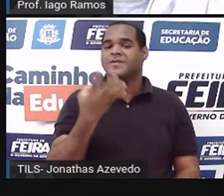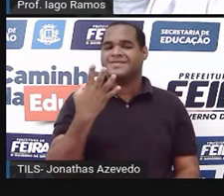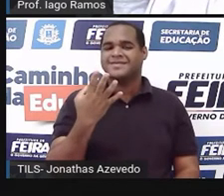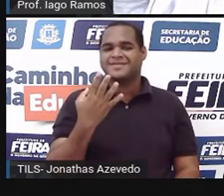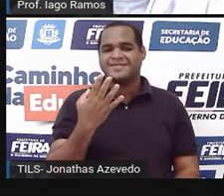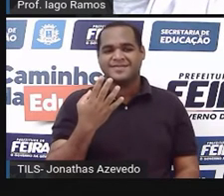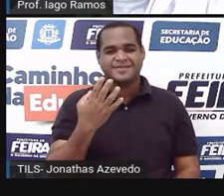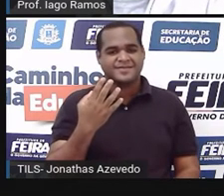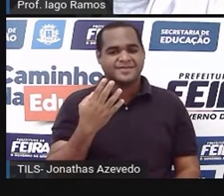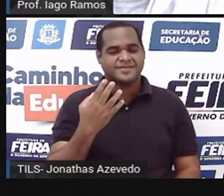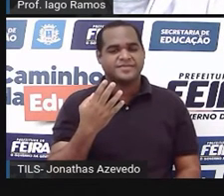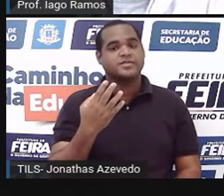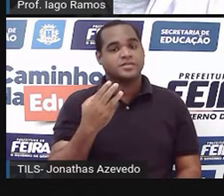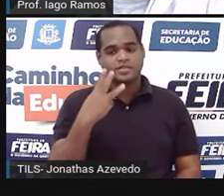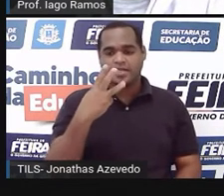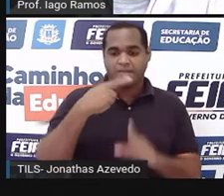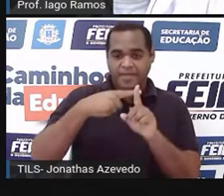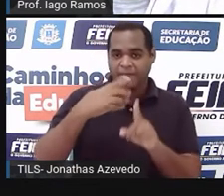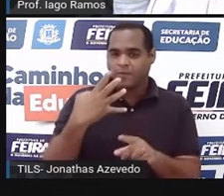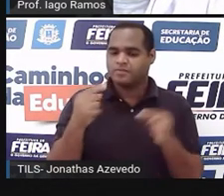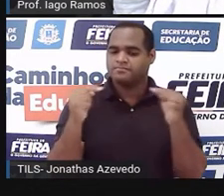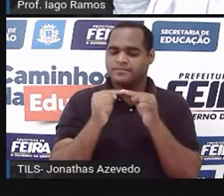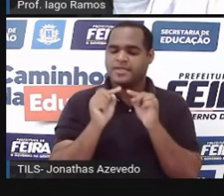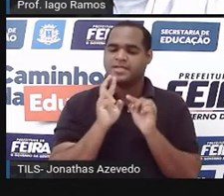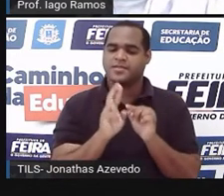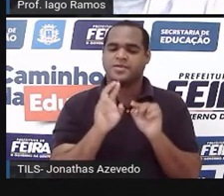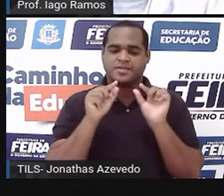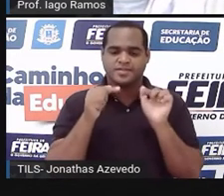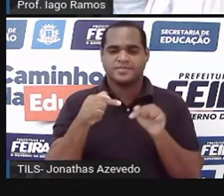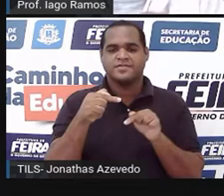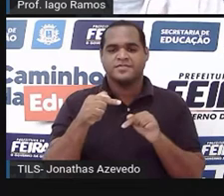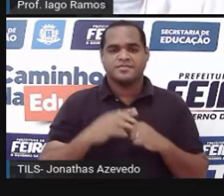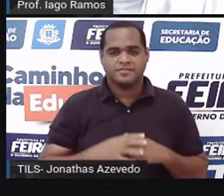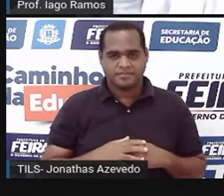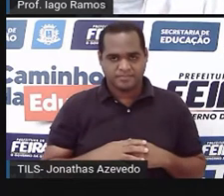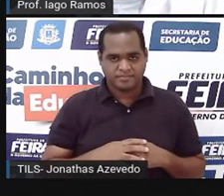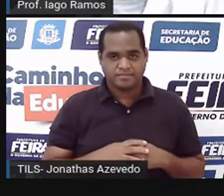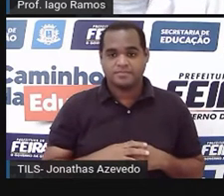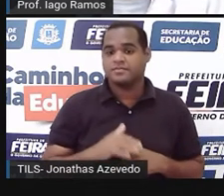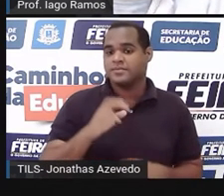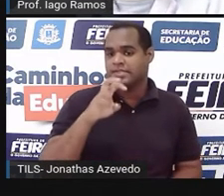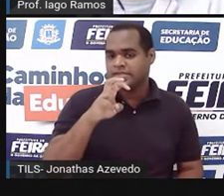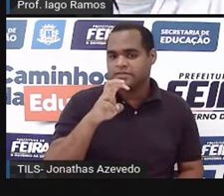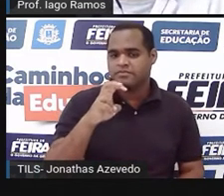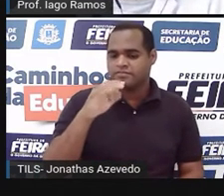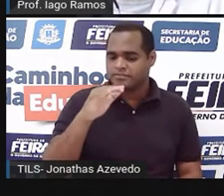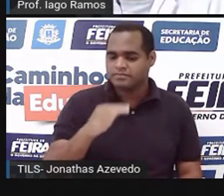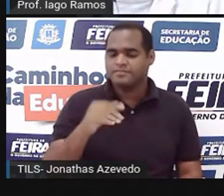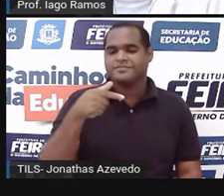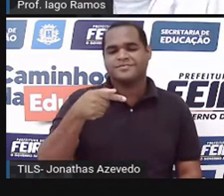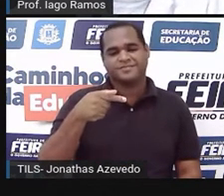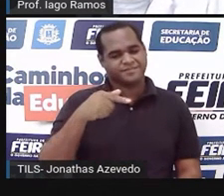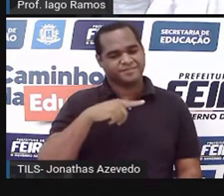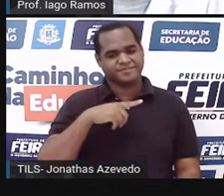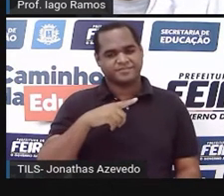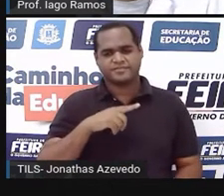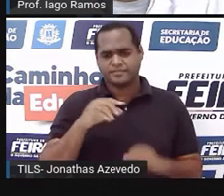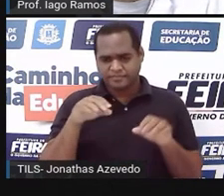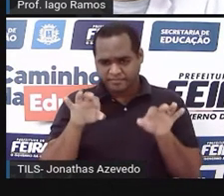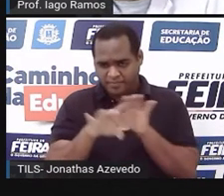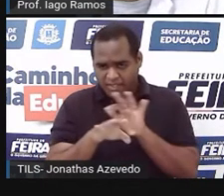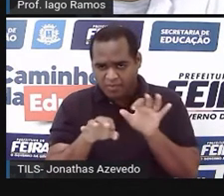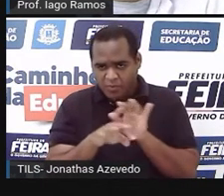é igual a 7. Lógico que 5 é menor do que 7. Para por aí? Não.